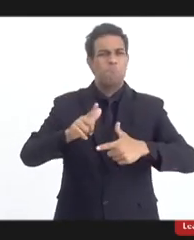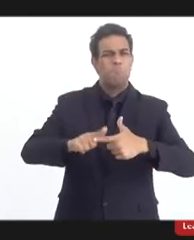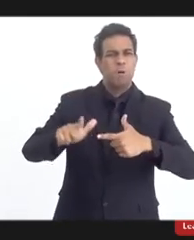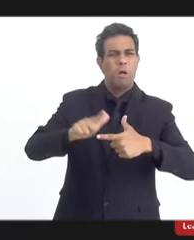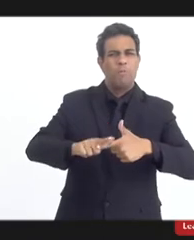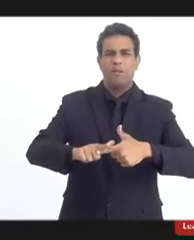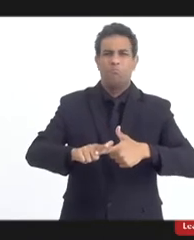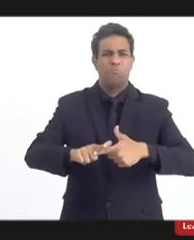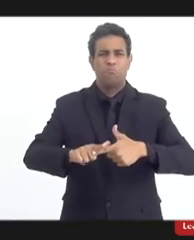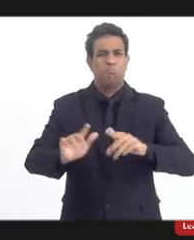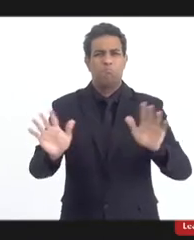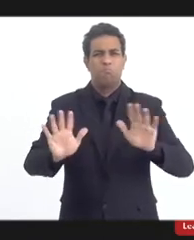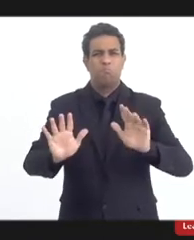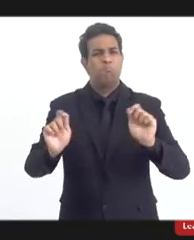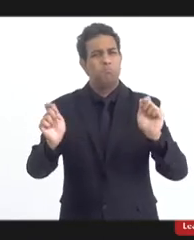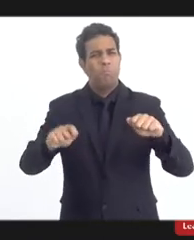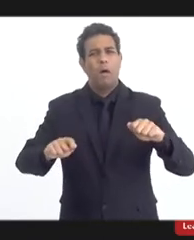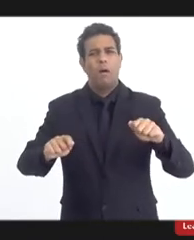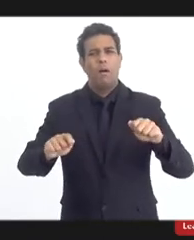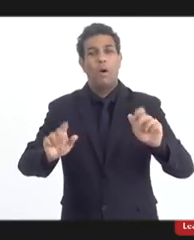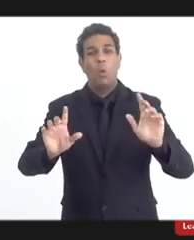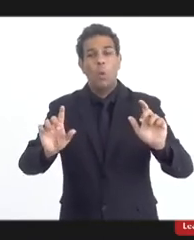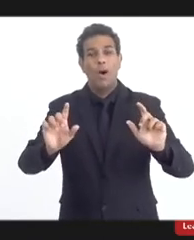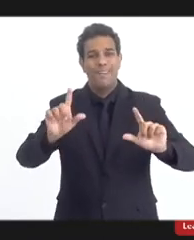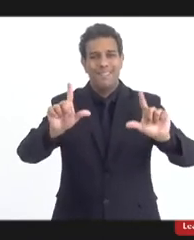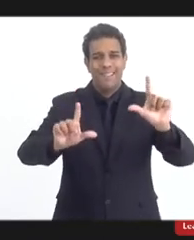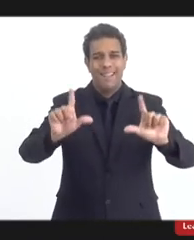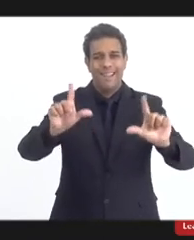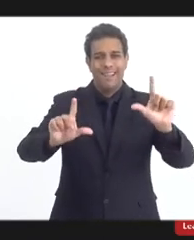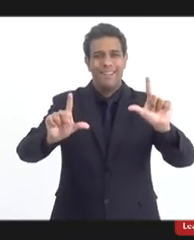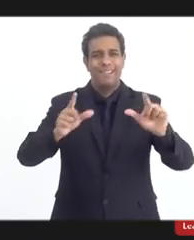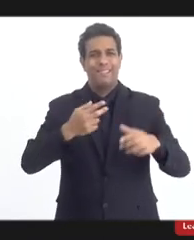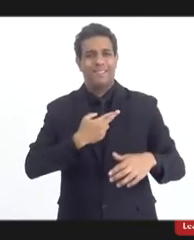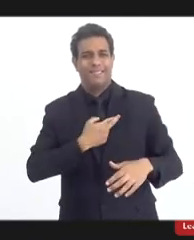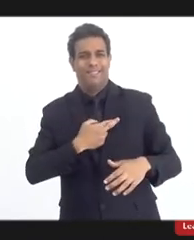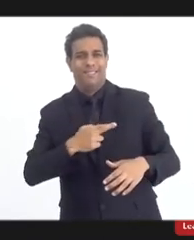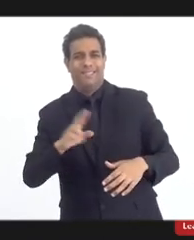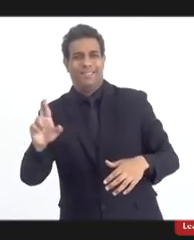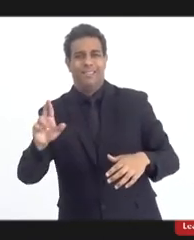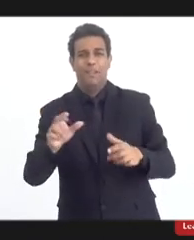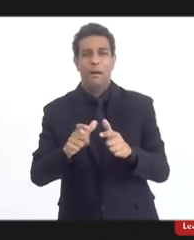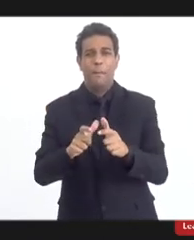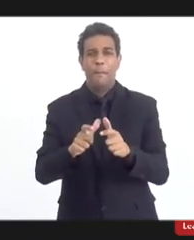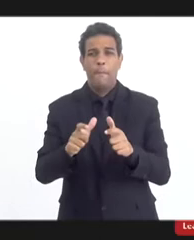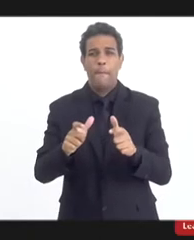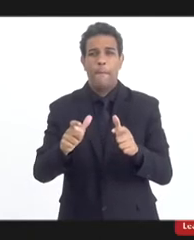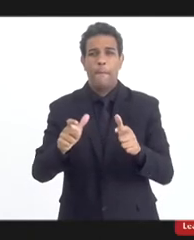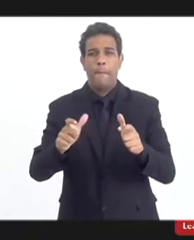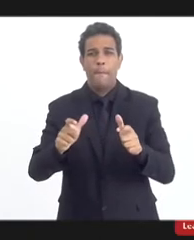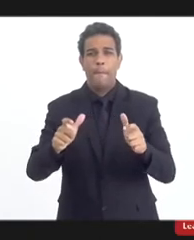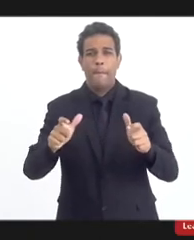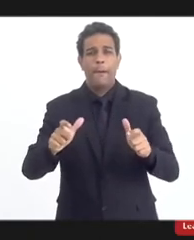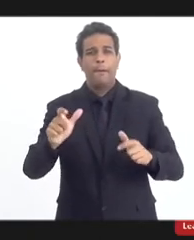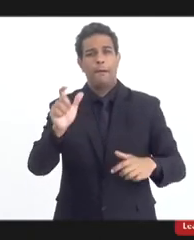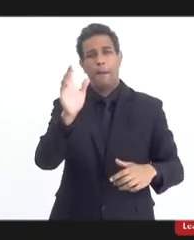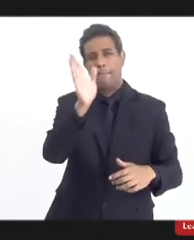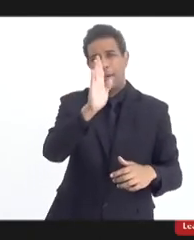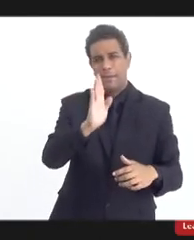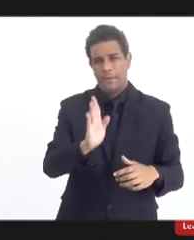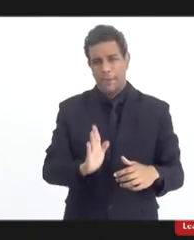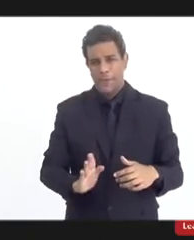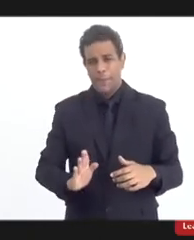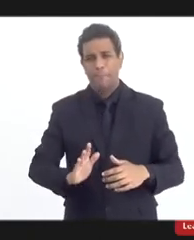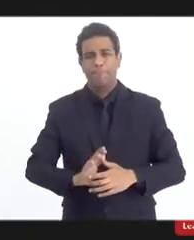A questão é que os programas religiosos, na sua eu diria